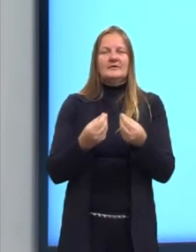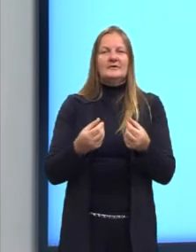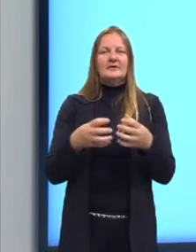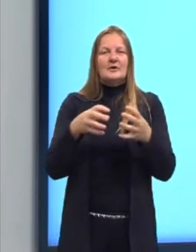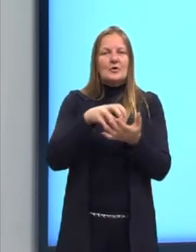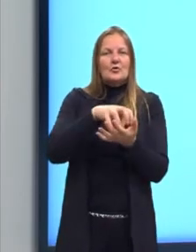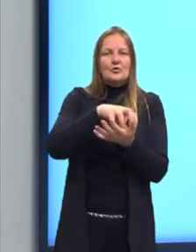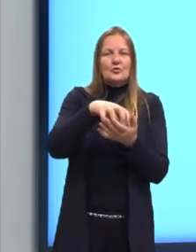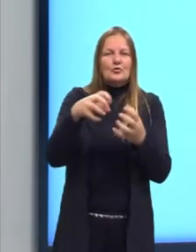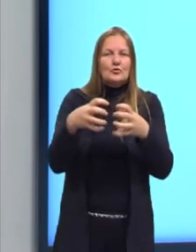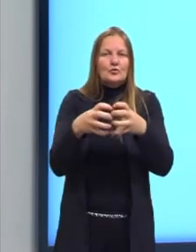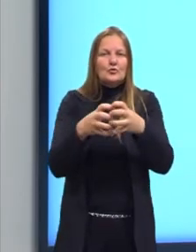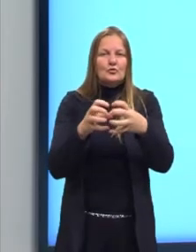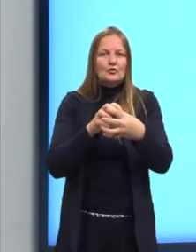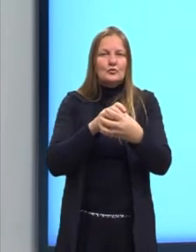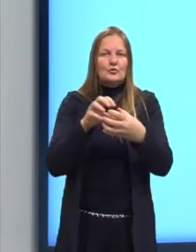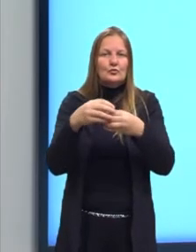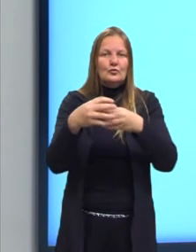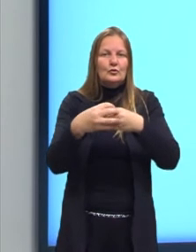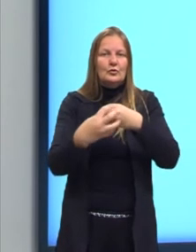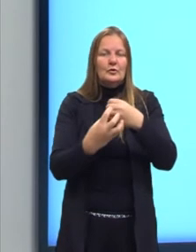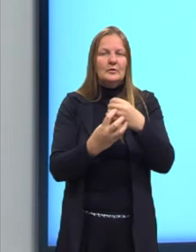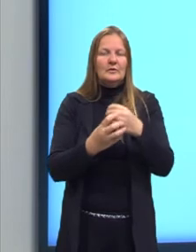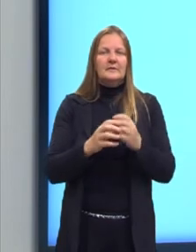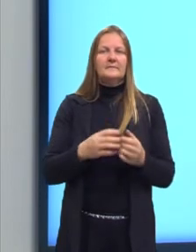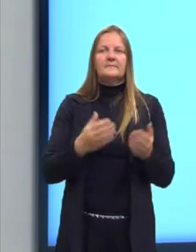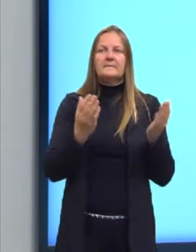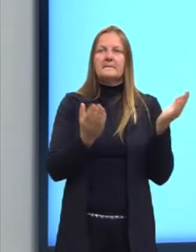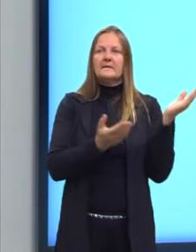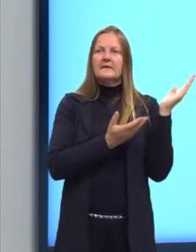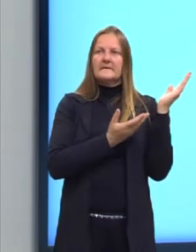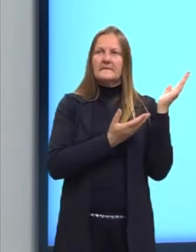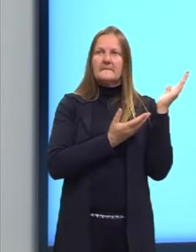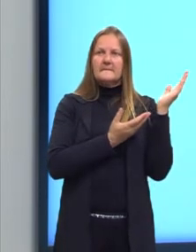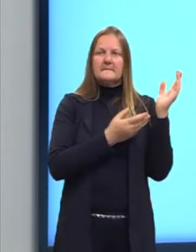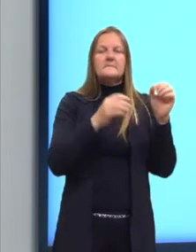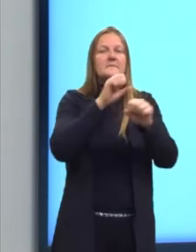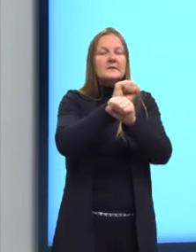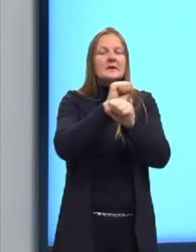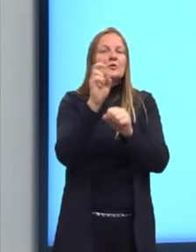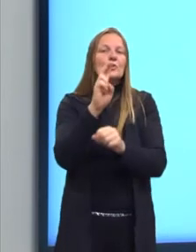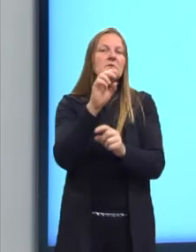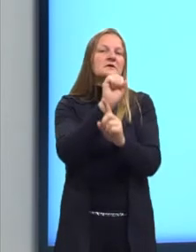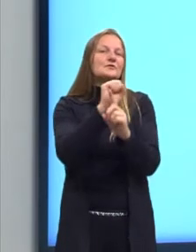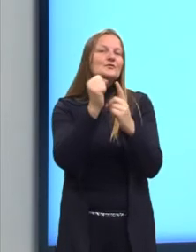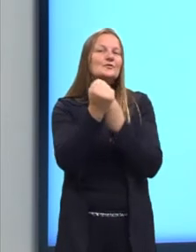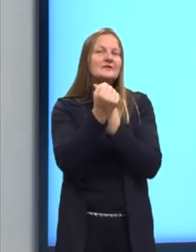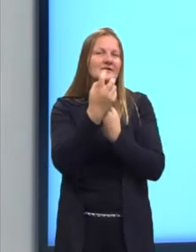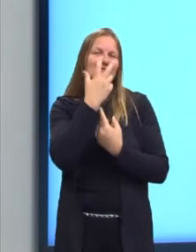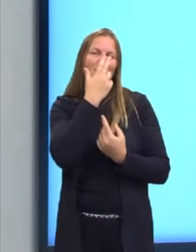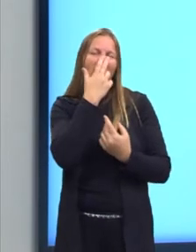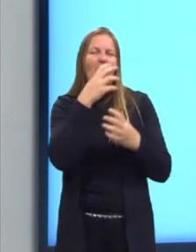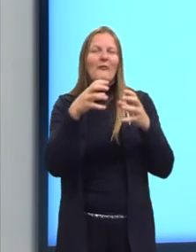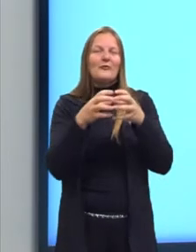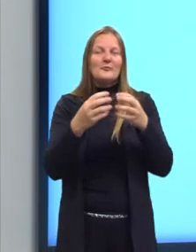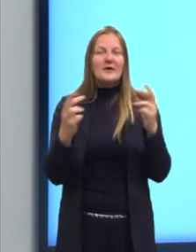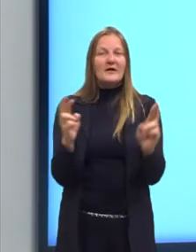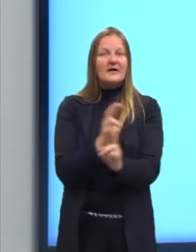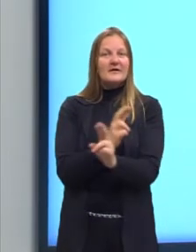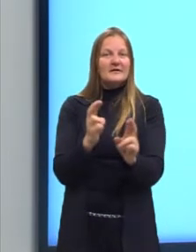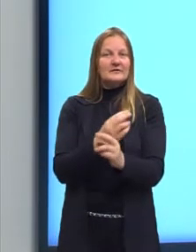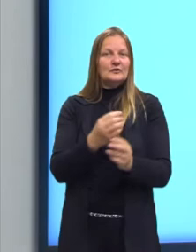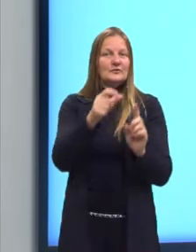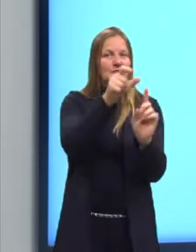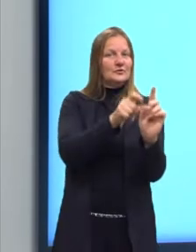da colônia, tá? Todo mundo é beneficiado. Aqui na sociedade também, tá? Então, é uma relação entre